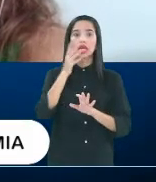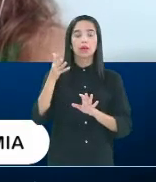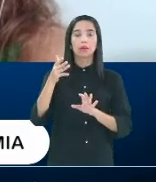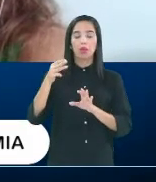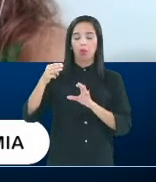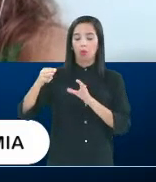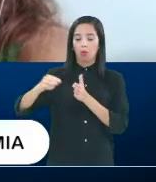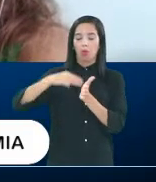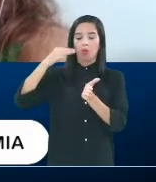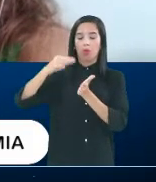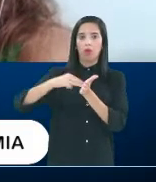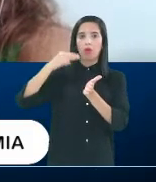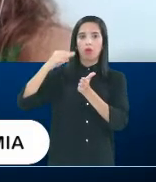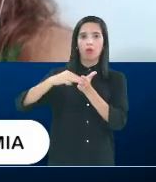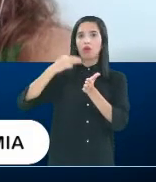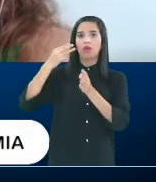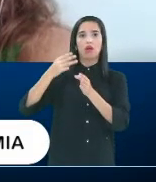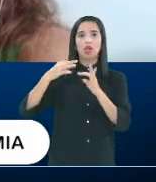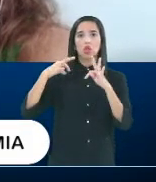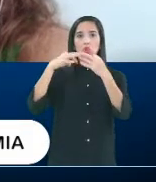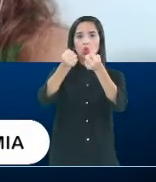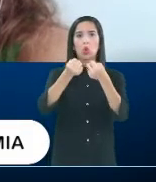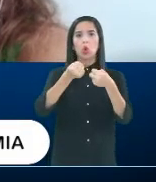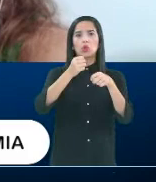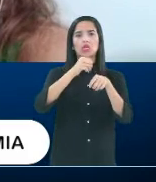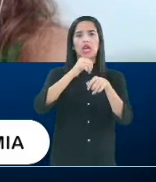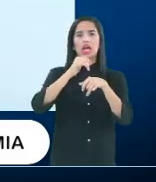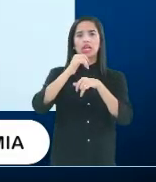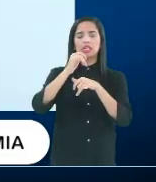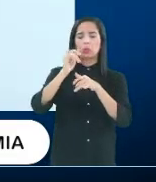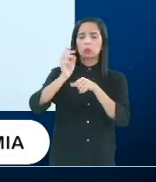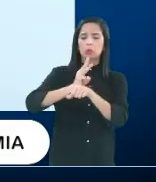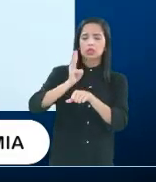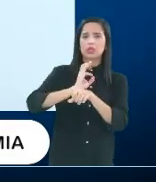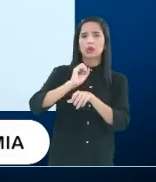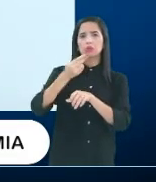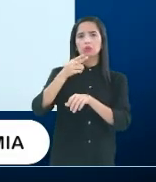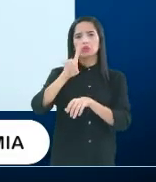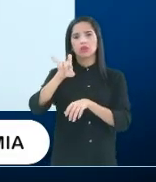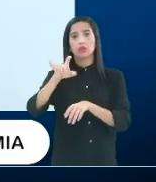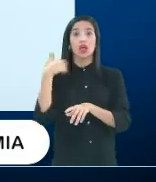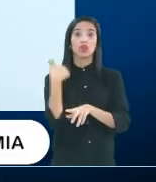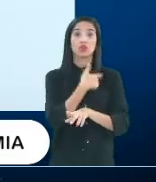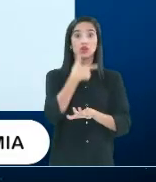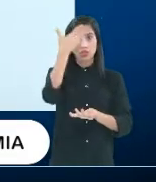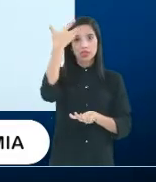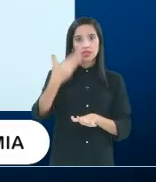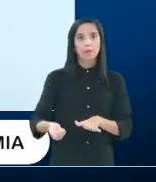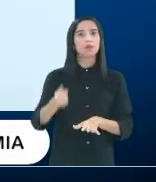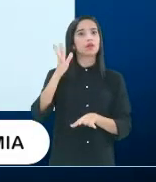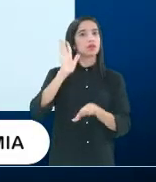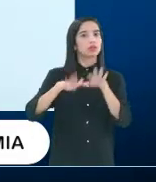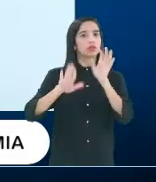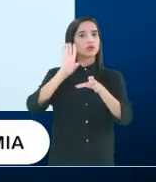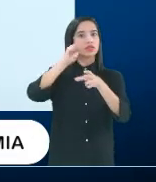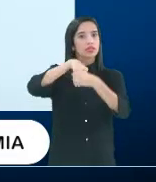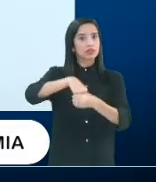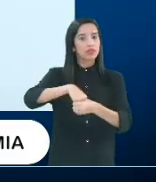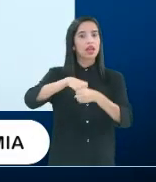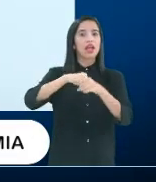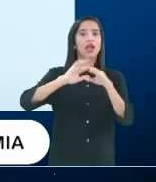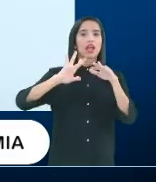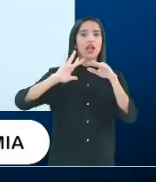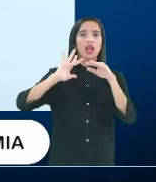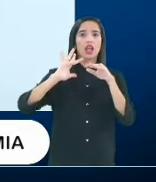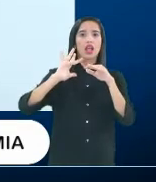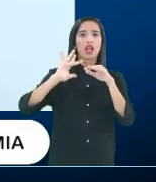é, pela, pelas redes sociais, porque a gente sabe também, aqui nas redes sociais, é, é, corre